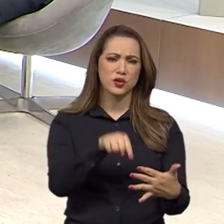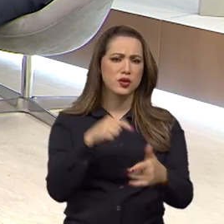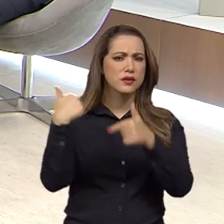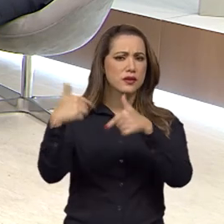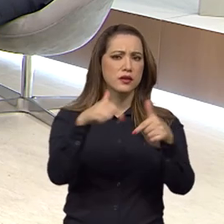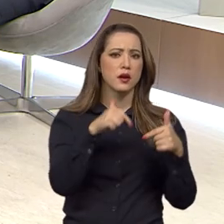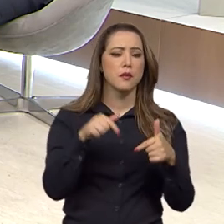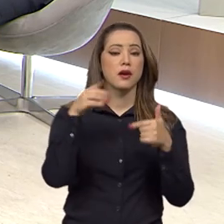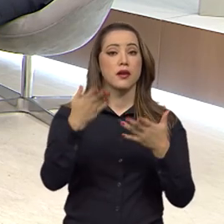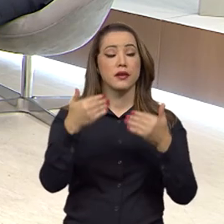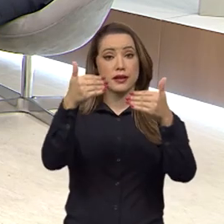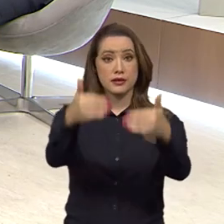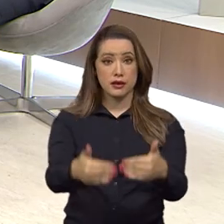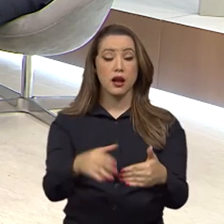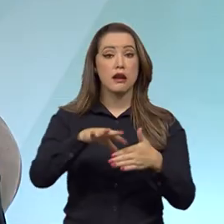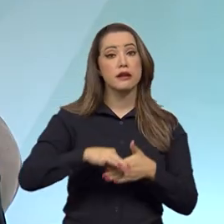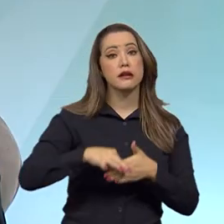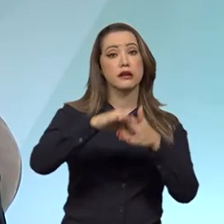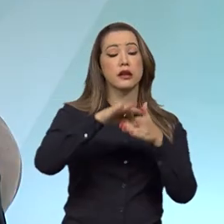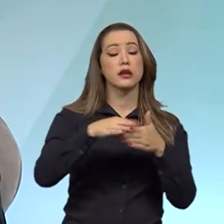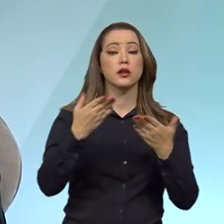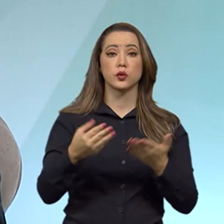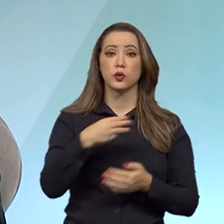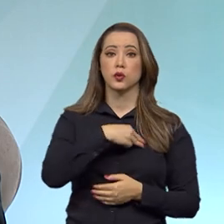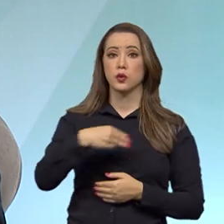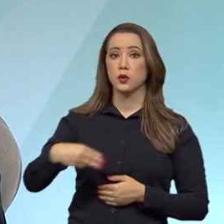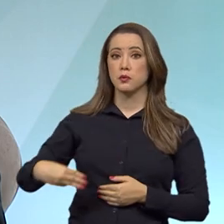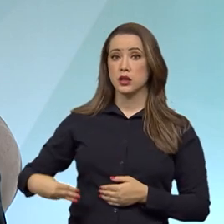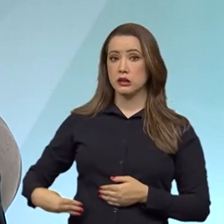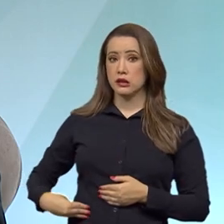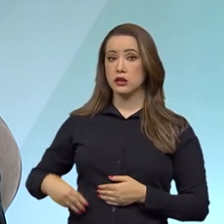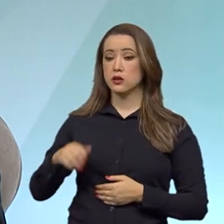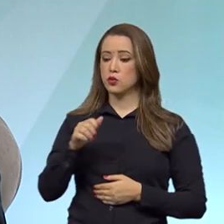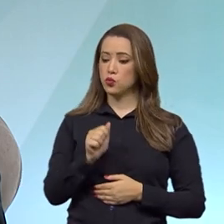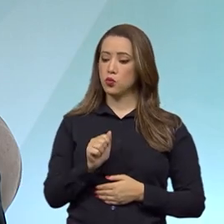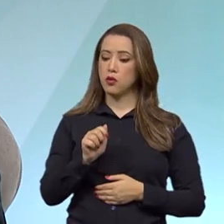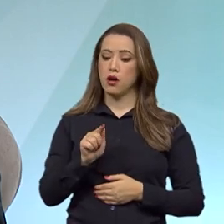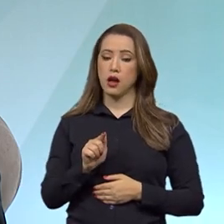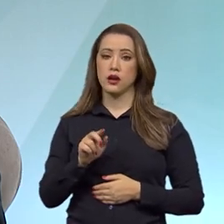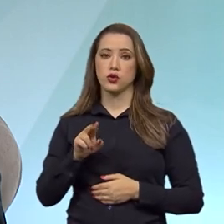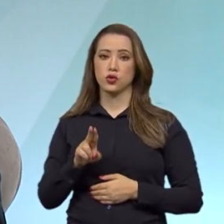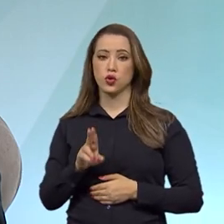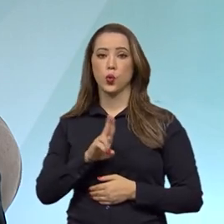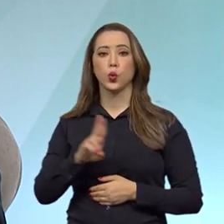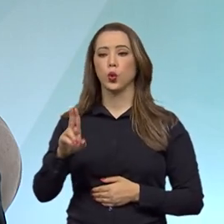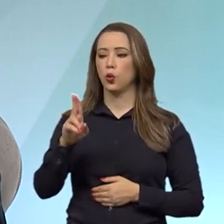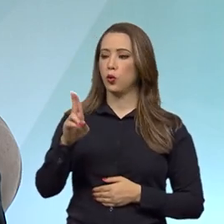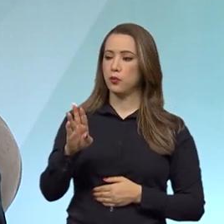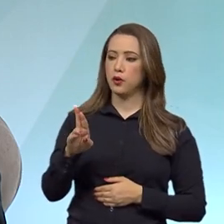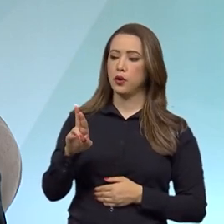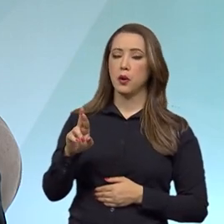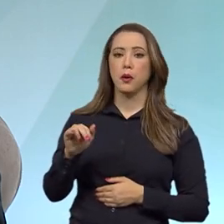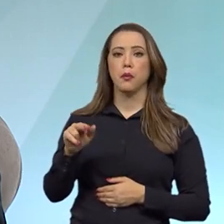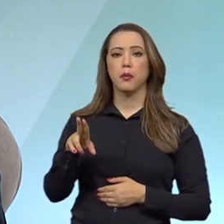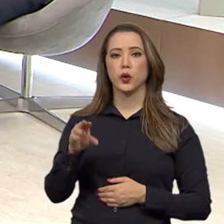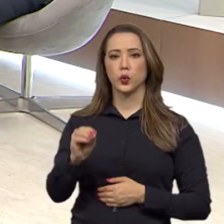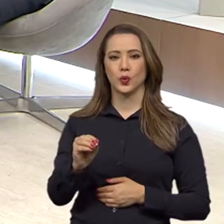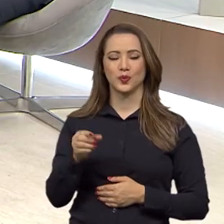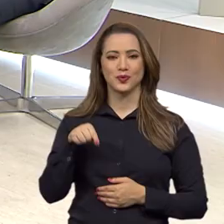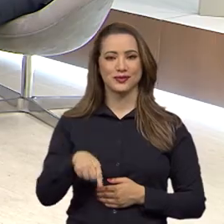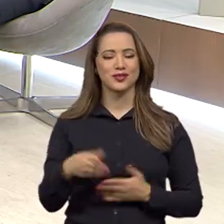trabalho é quem está à frente da pasta, o ministro da AGU, Bruno Bianco, convidado desta edição do Brasil em Pauta.